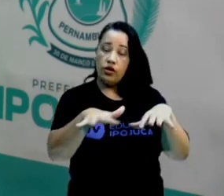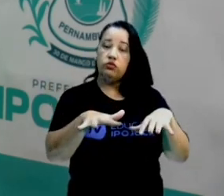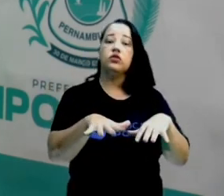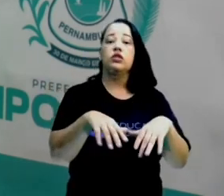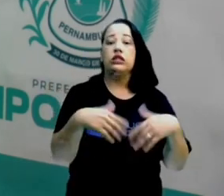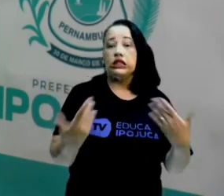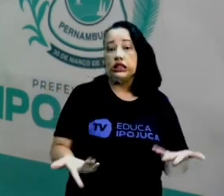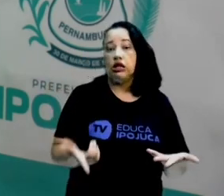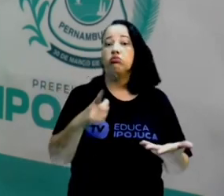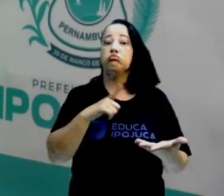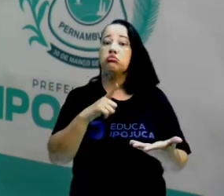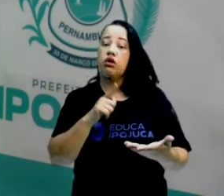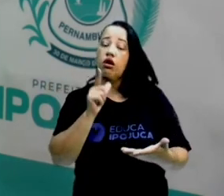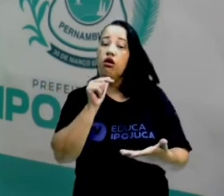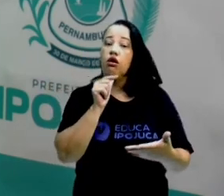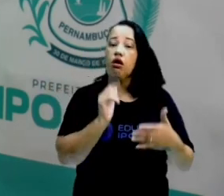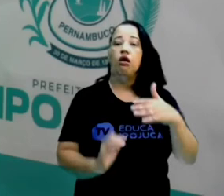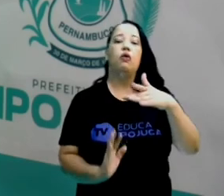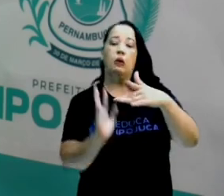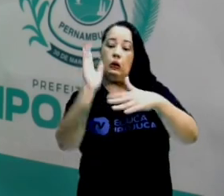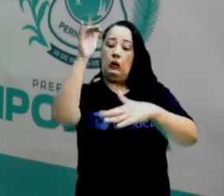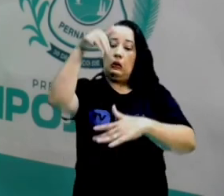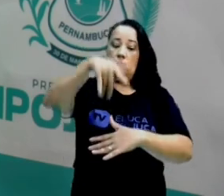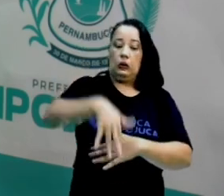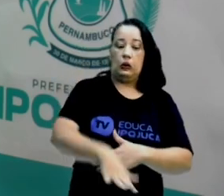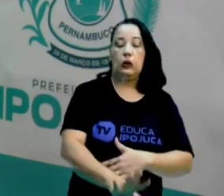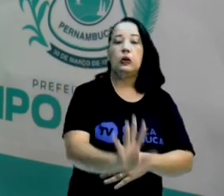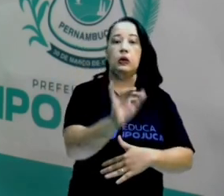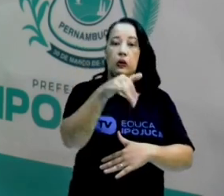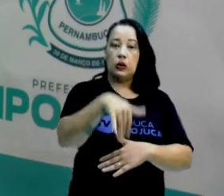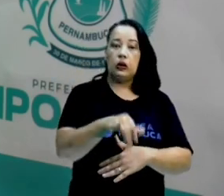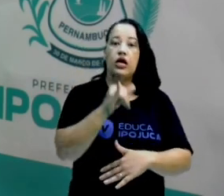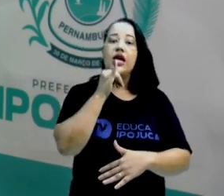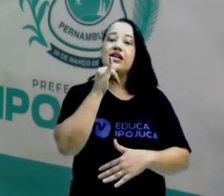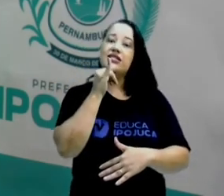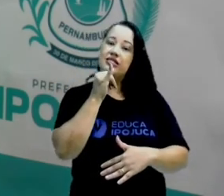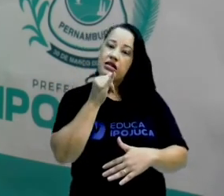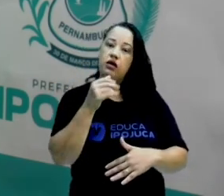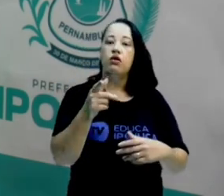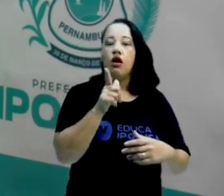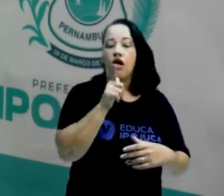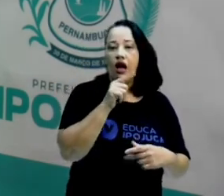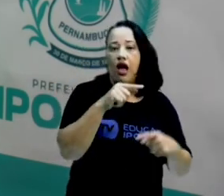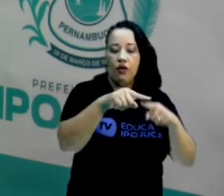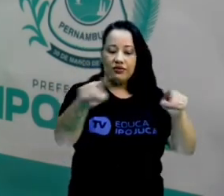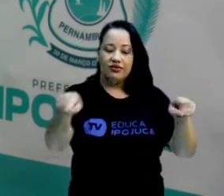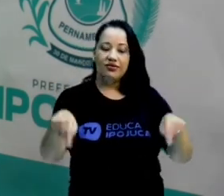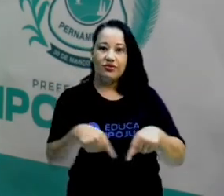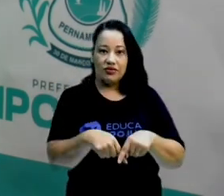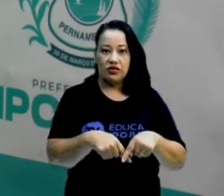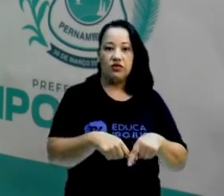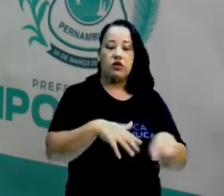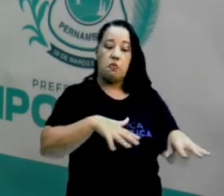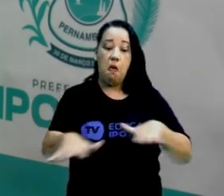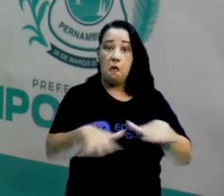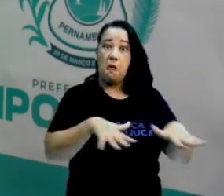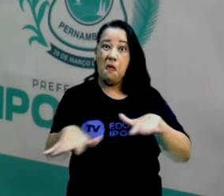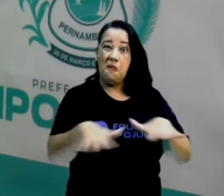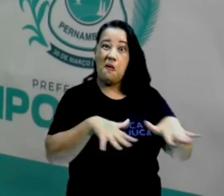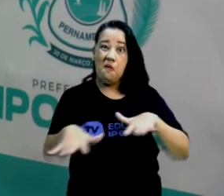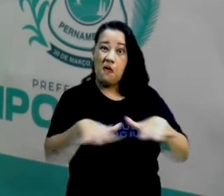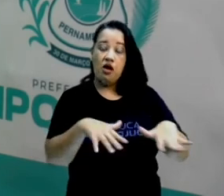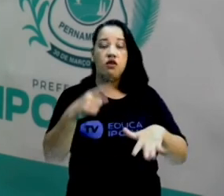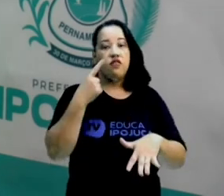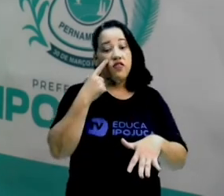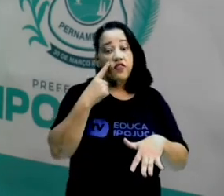gerar um tsunami dentro de uma piscina, por exemplo, para saber como é que faz. É só você movimentar a água e você vai ver as